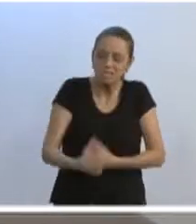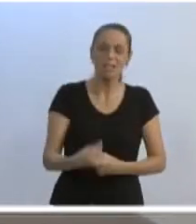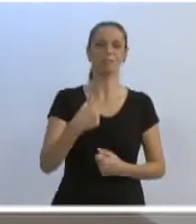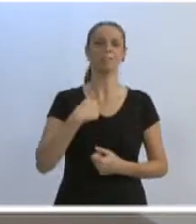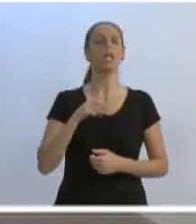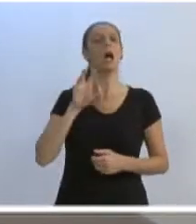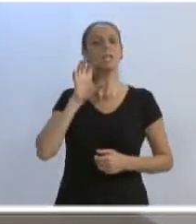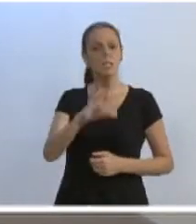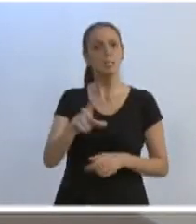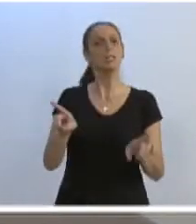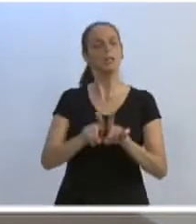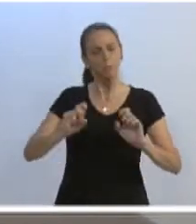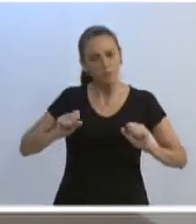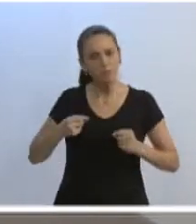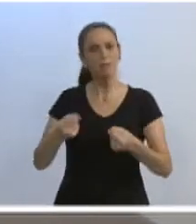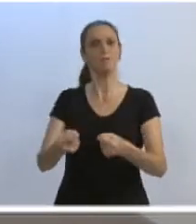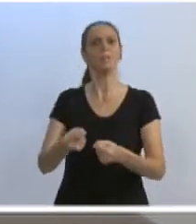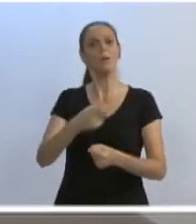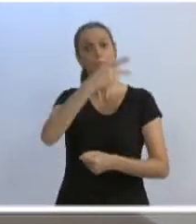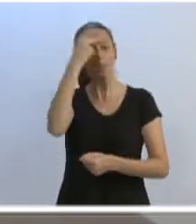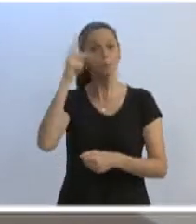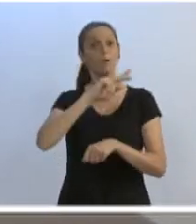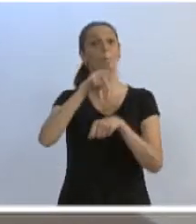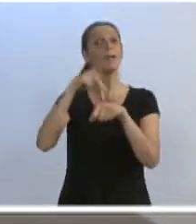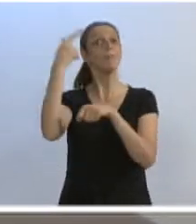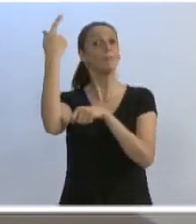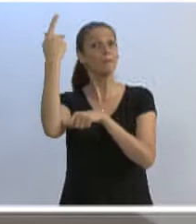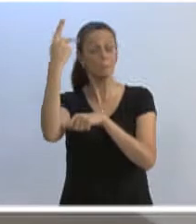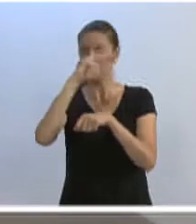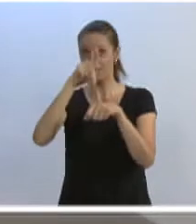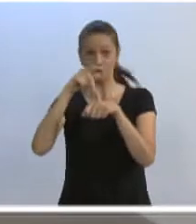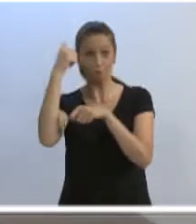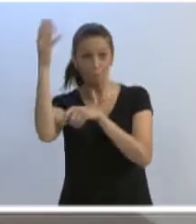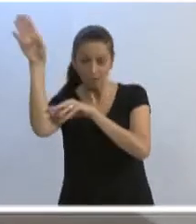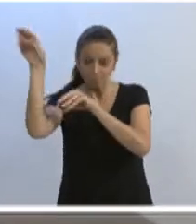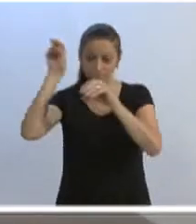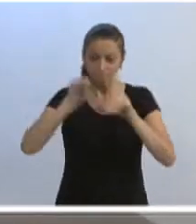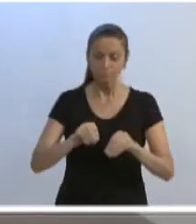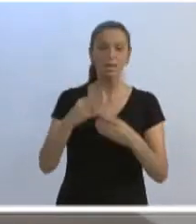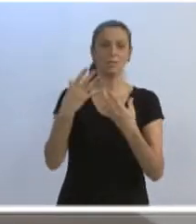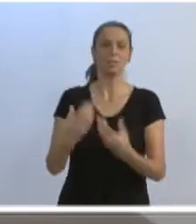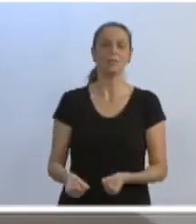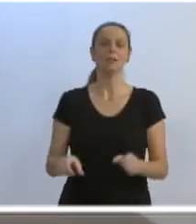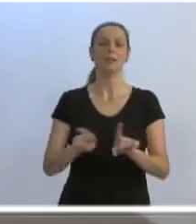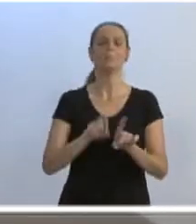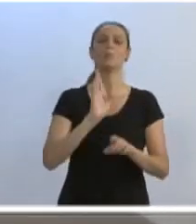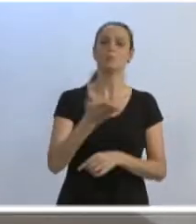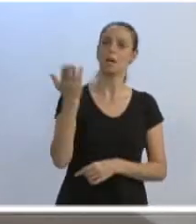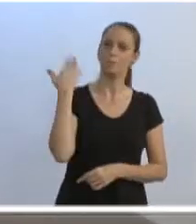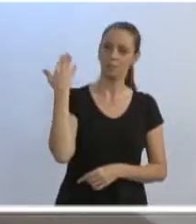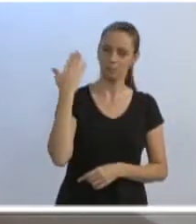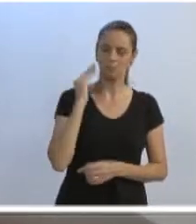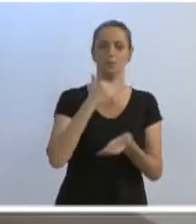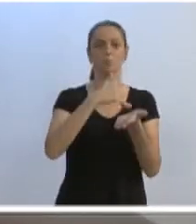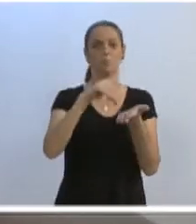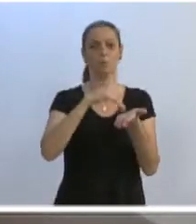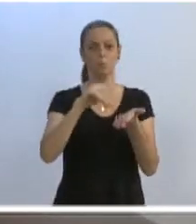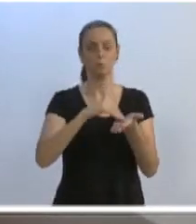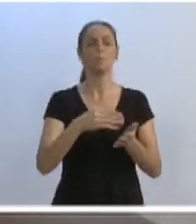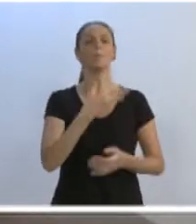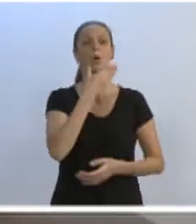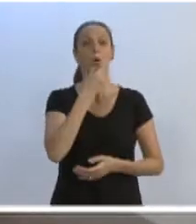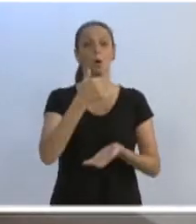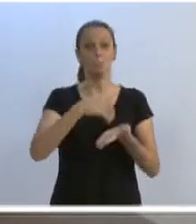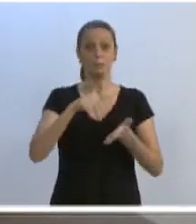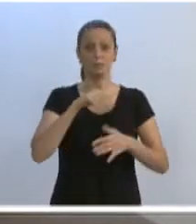temos que defender. Inclusive, gostaria de mostrar que fiz uma indicação e reforço aqui na tribuna, já conversei com o secretário Ricardo Stoddick,